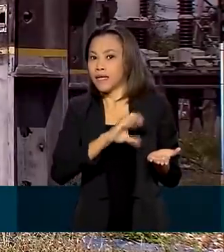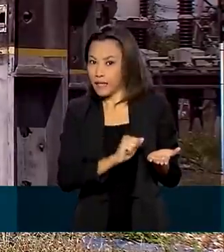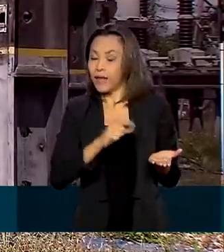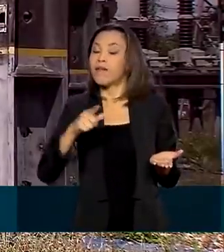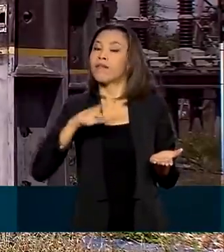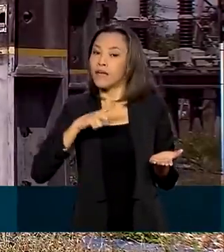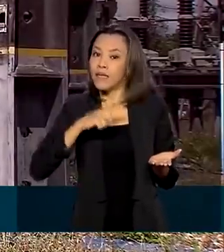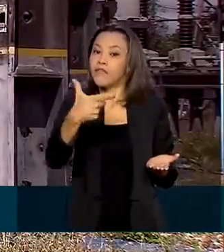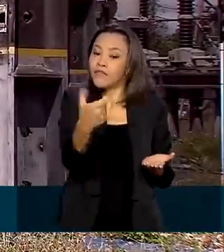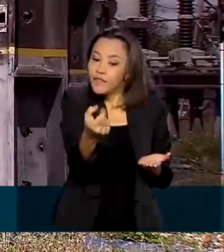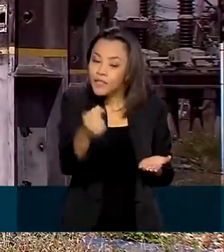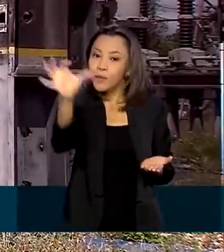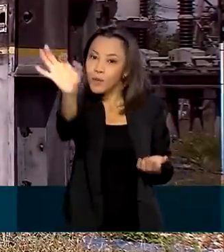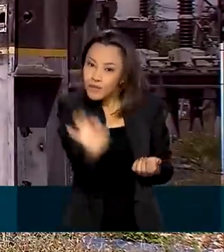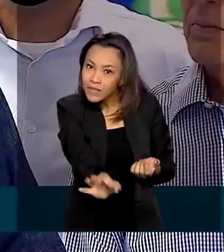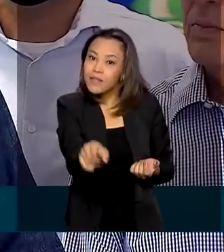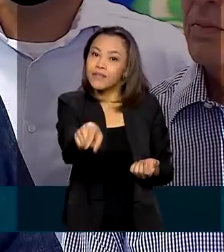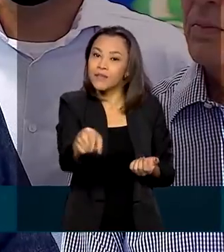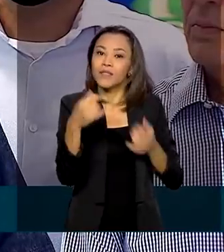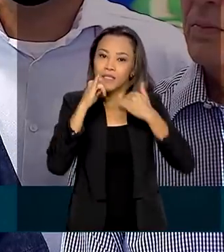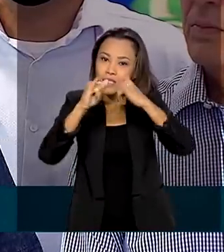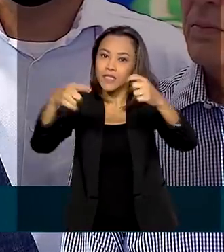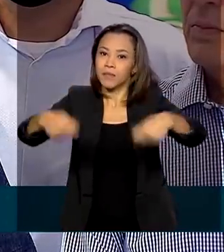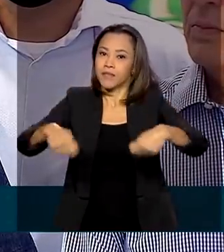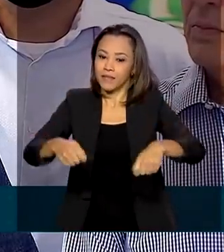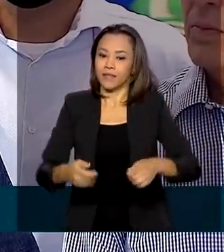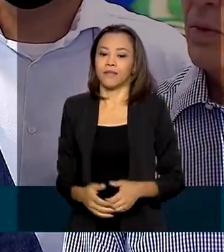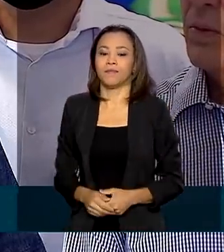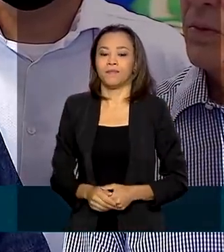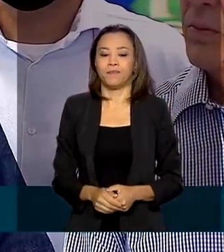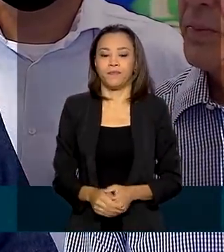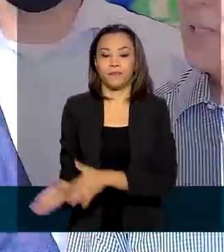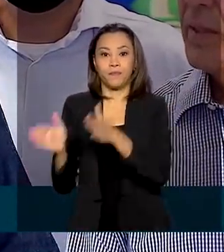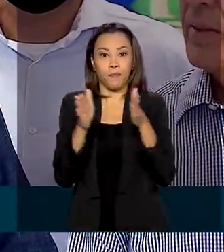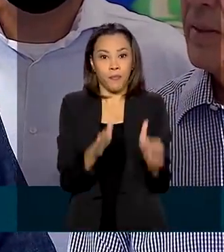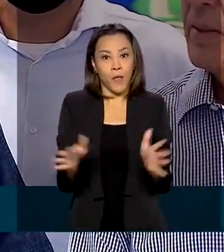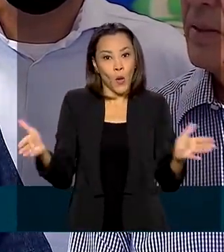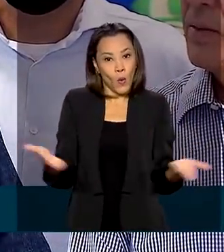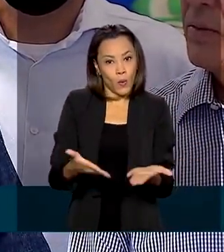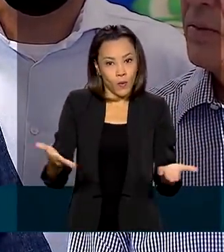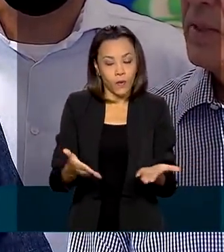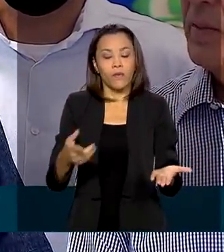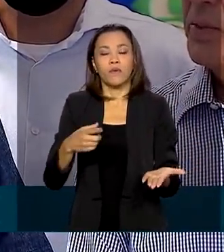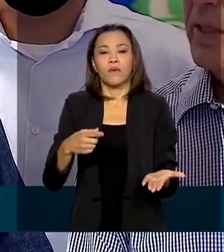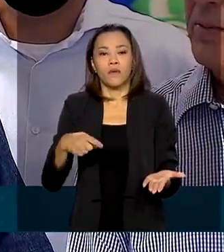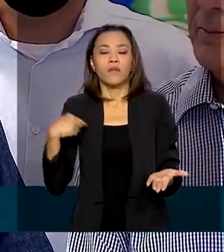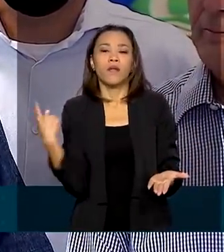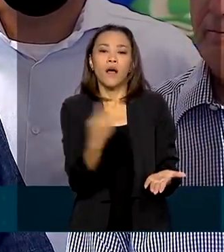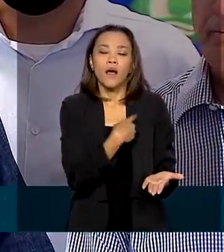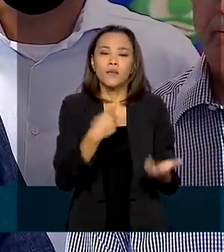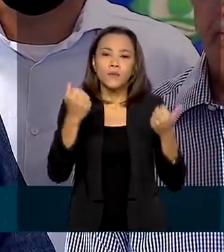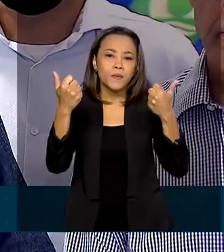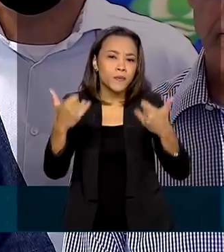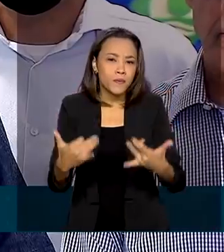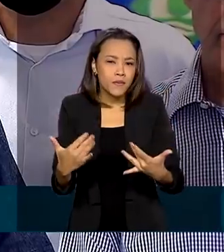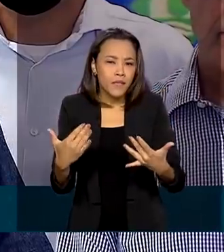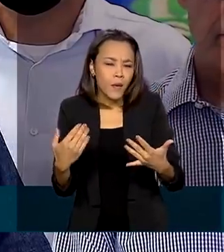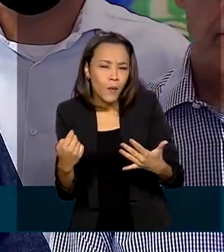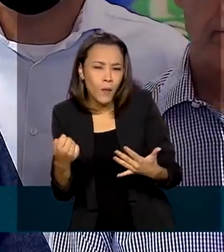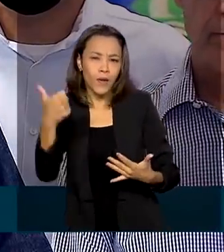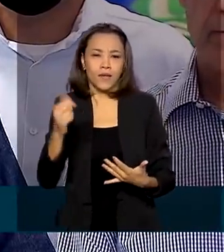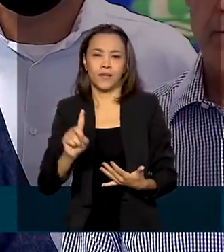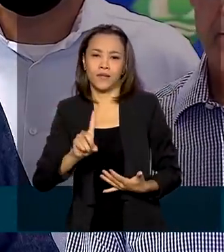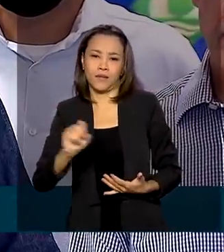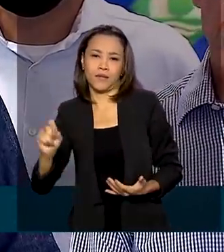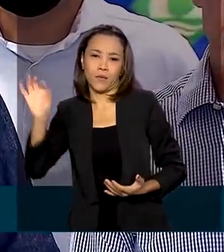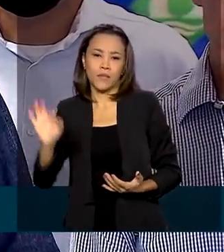% da energia que precisa. Hoje em dia, podemos dizer que estamos nos aproximando dos 100%. Acredito que